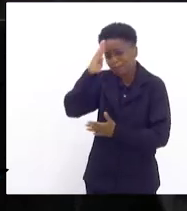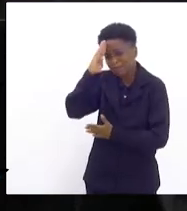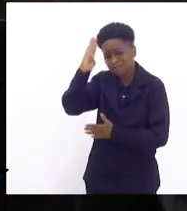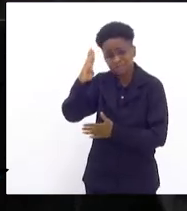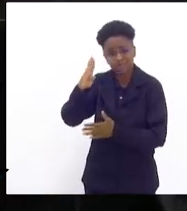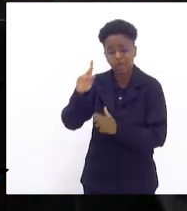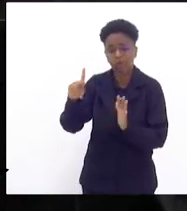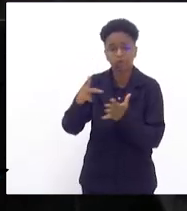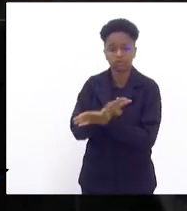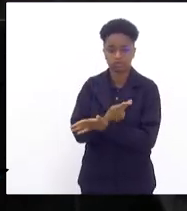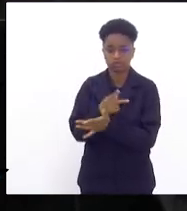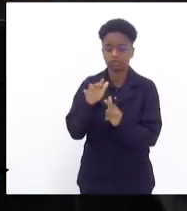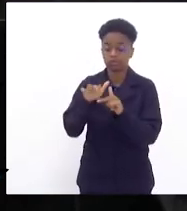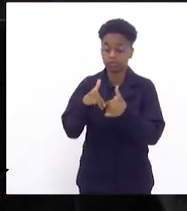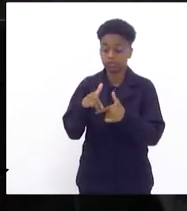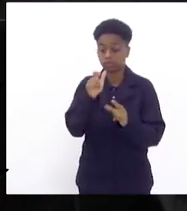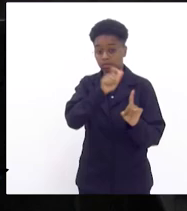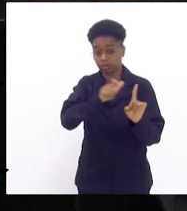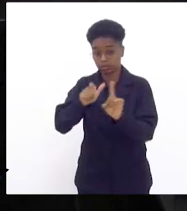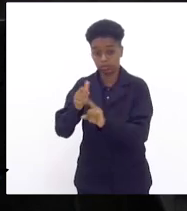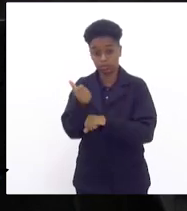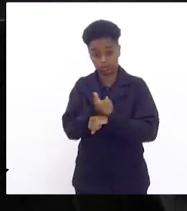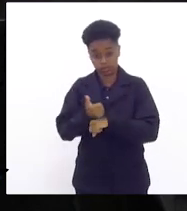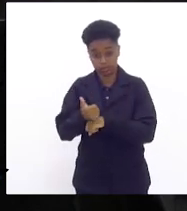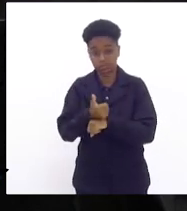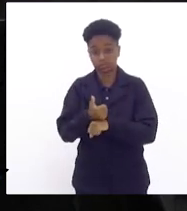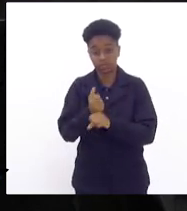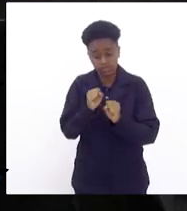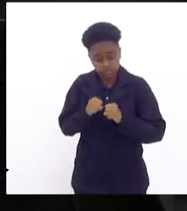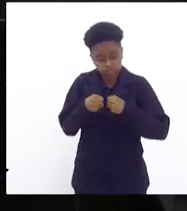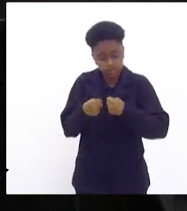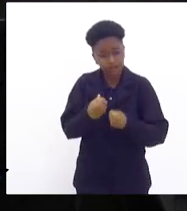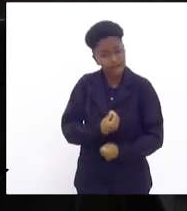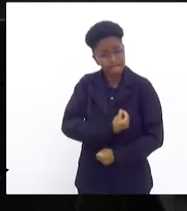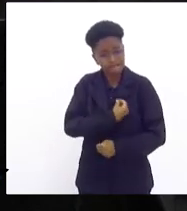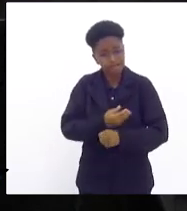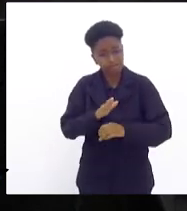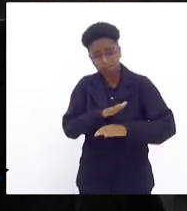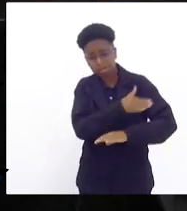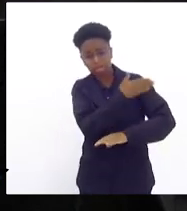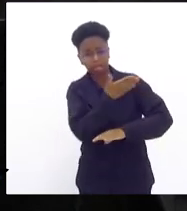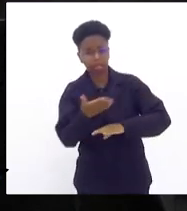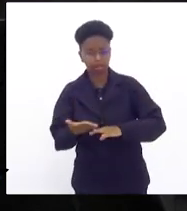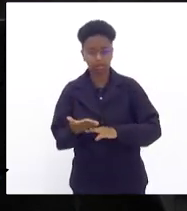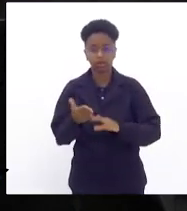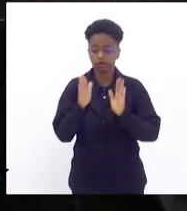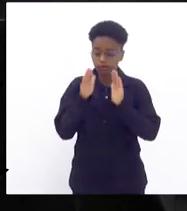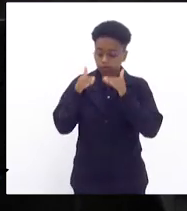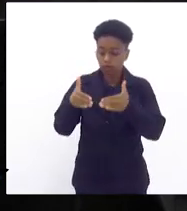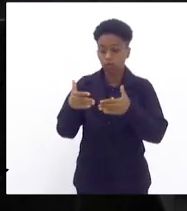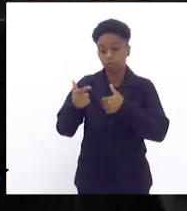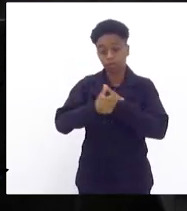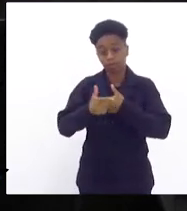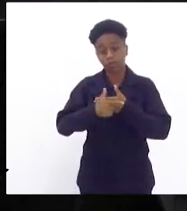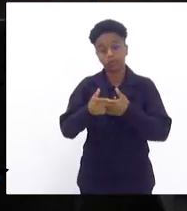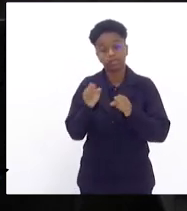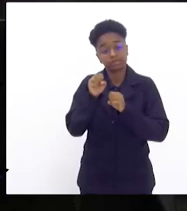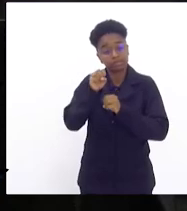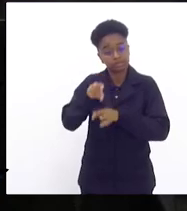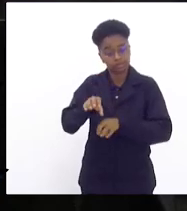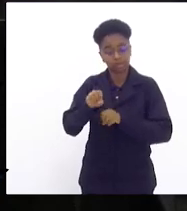através desses profissionais que dedicam uma vida no papel de ensinar